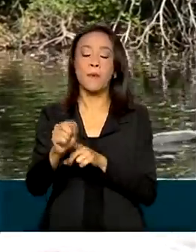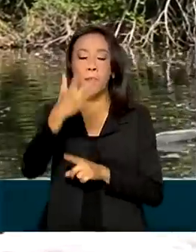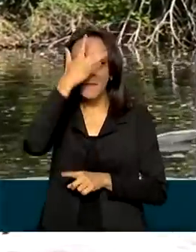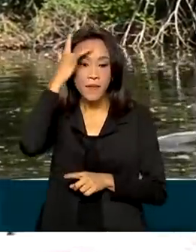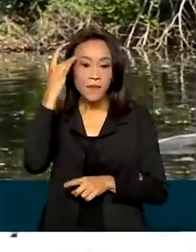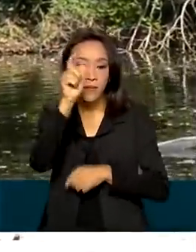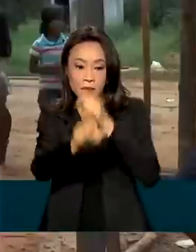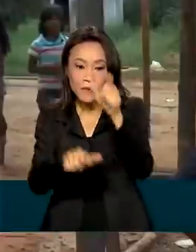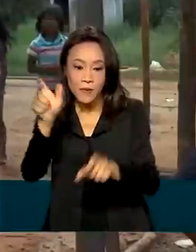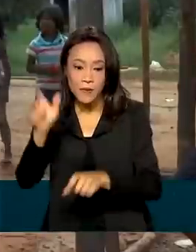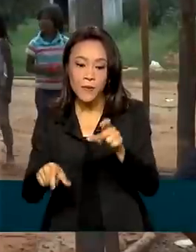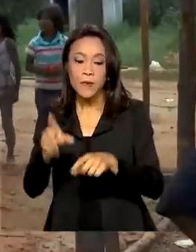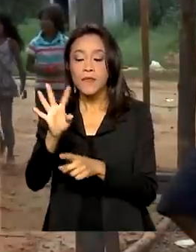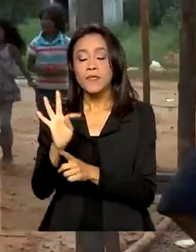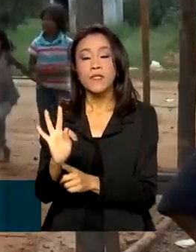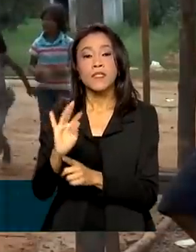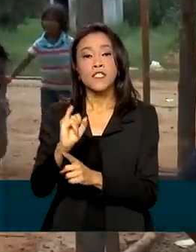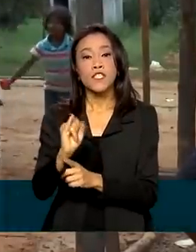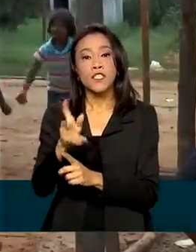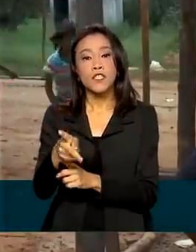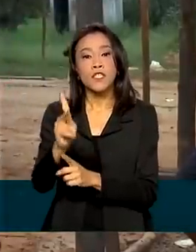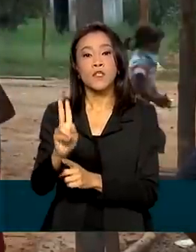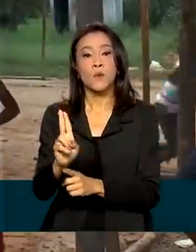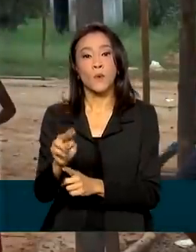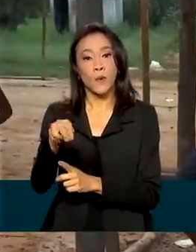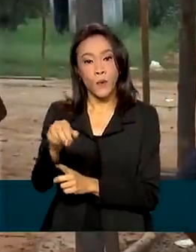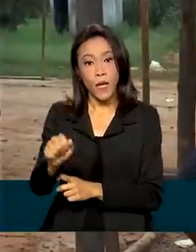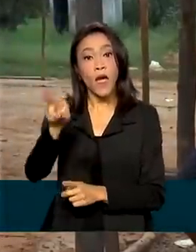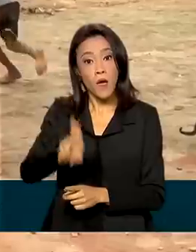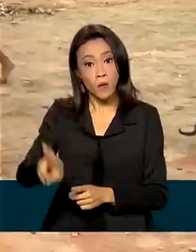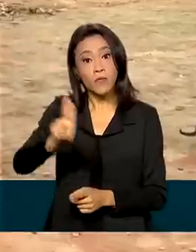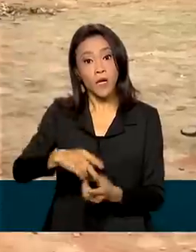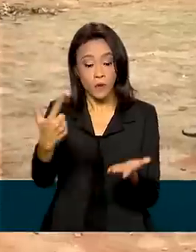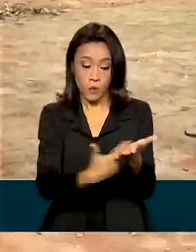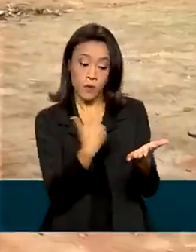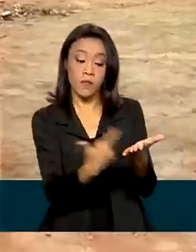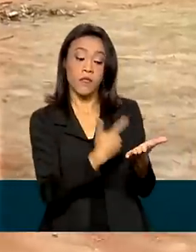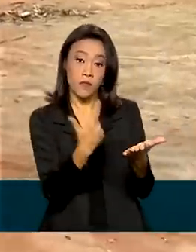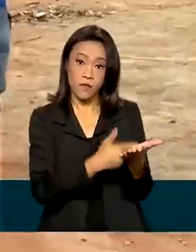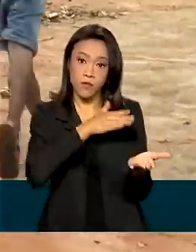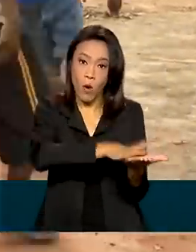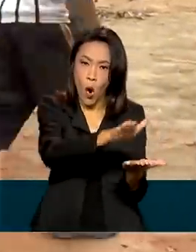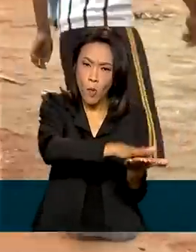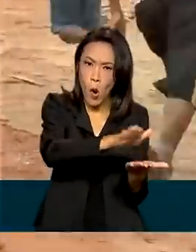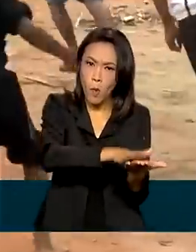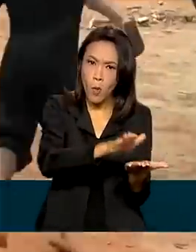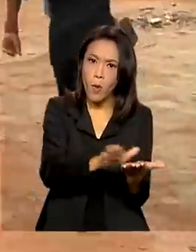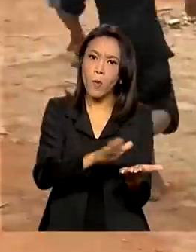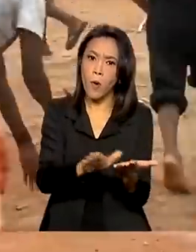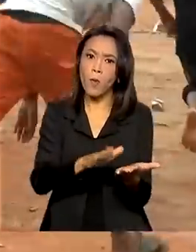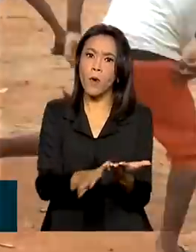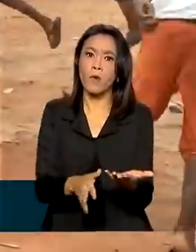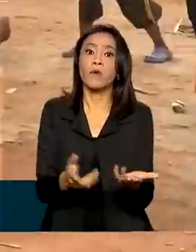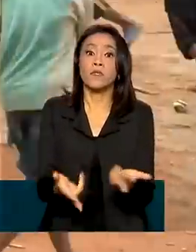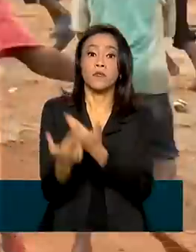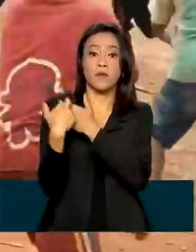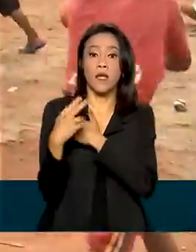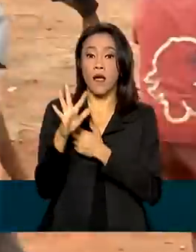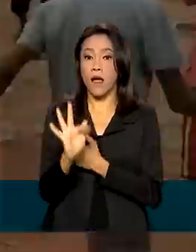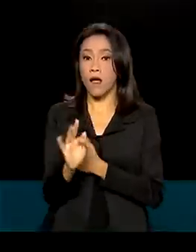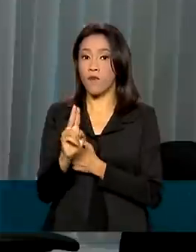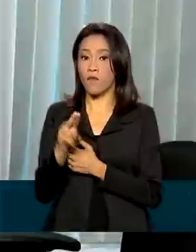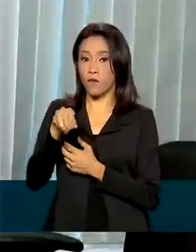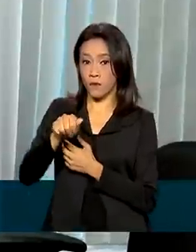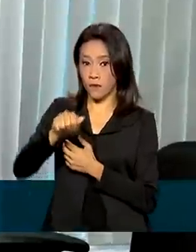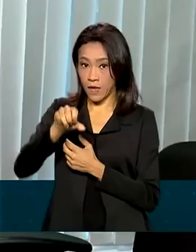é usada em materiais didáticos feitos pela Fundação Nacional do Índio, a FUNAI, para povos indígenas que habitam a região amazônica.